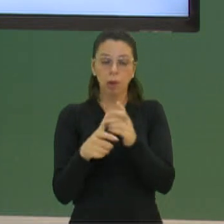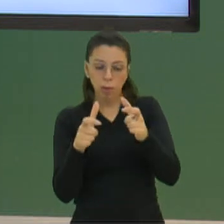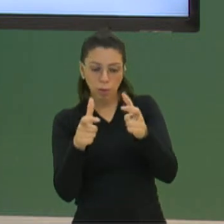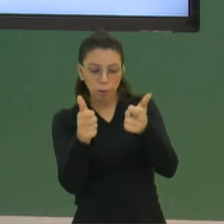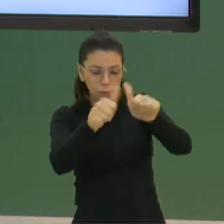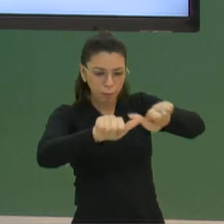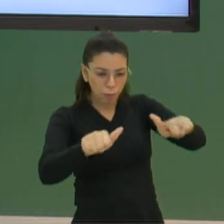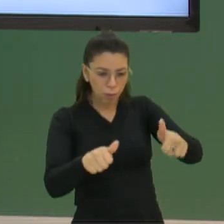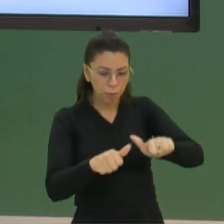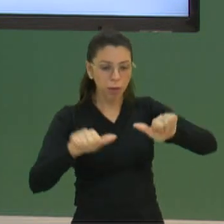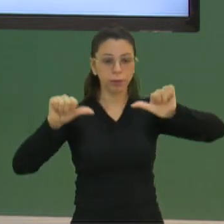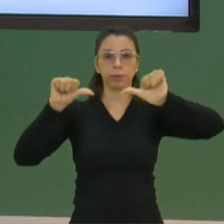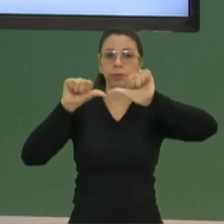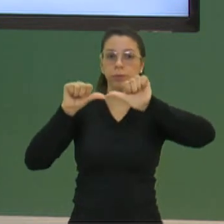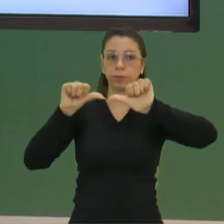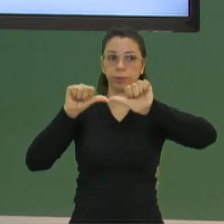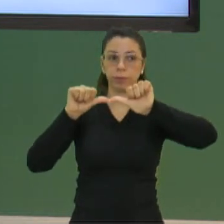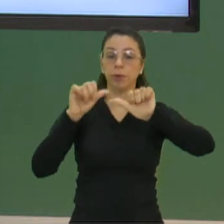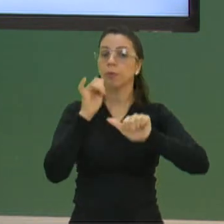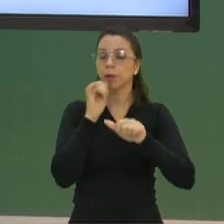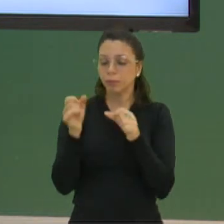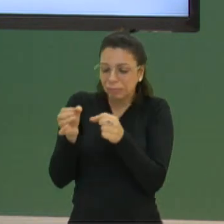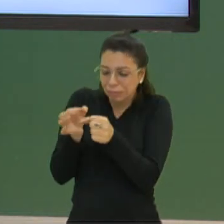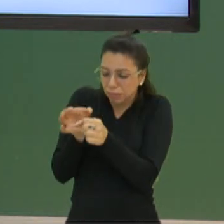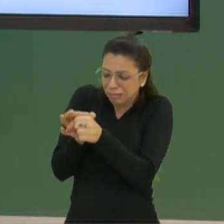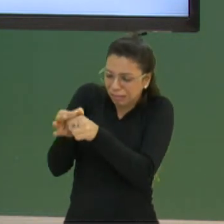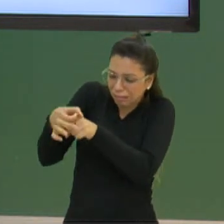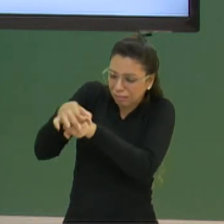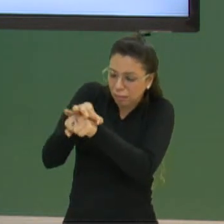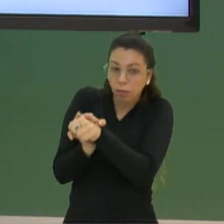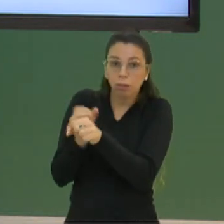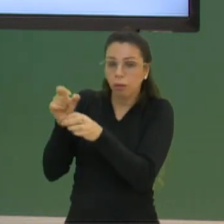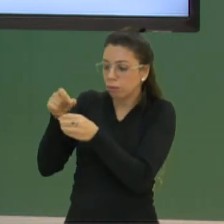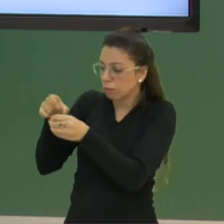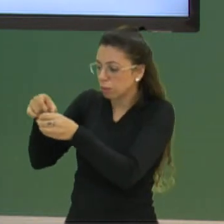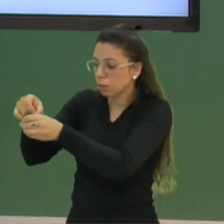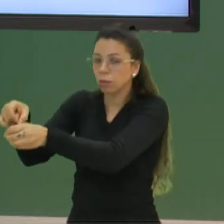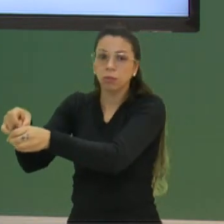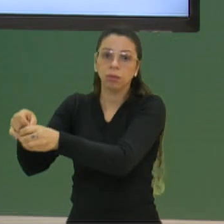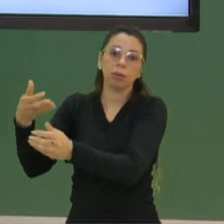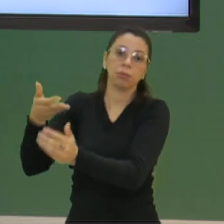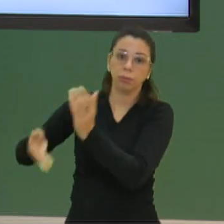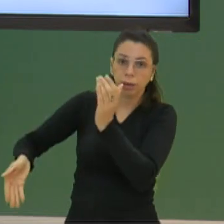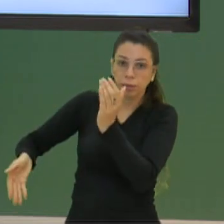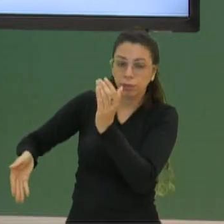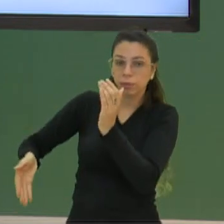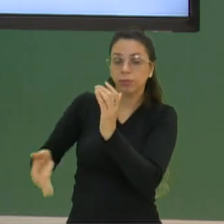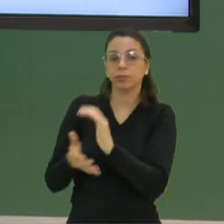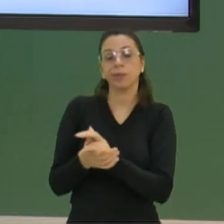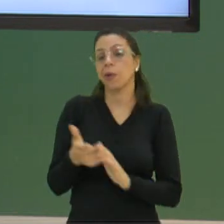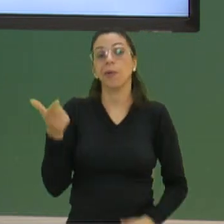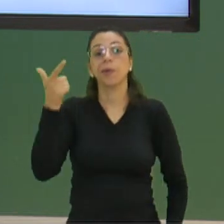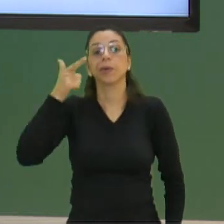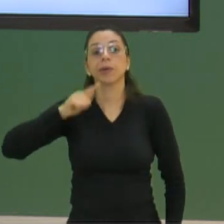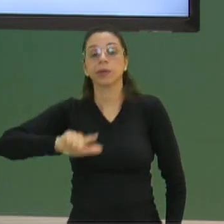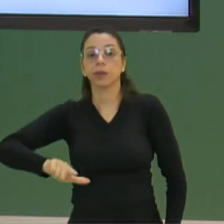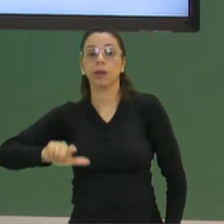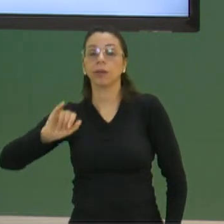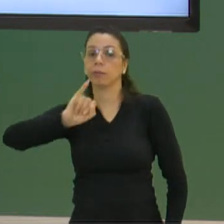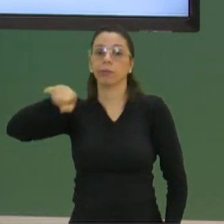Porque se você analisar, por exemplo, uma semente muito pequenininha, para realizar o plantio, às vezes ela acaba se perdendo e aí não tem como você